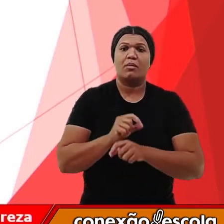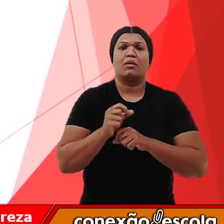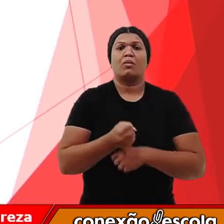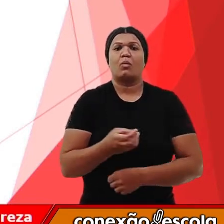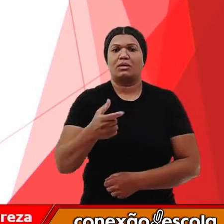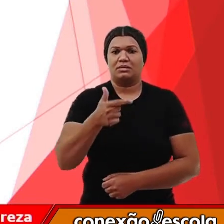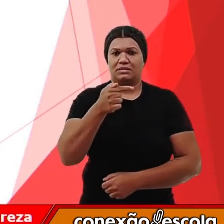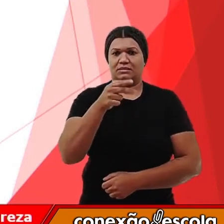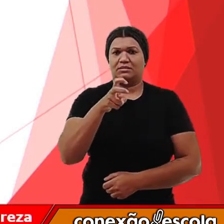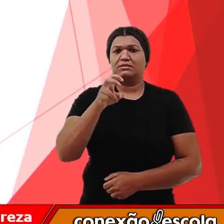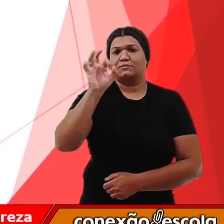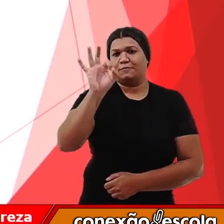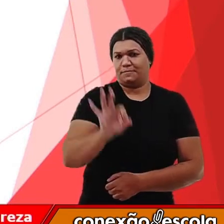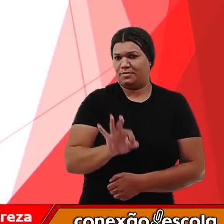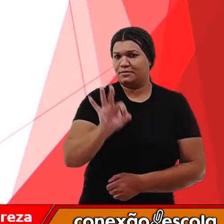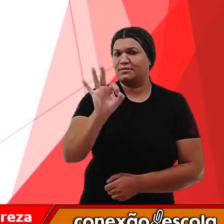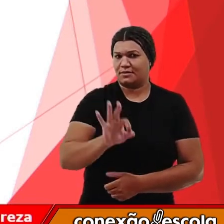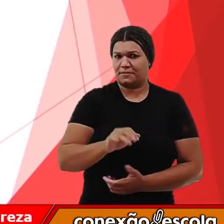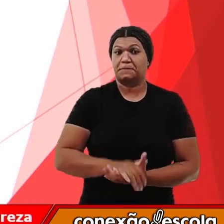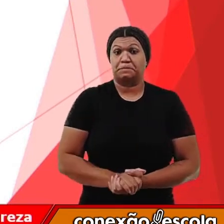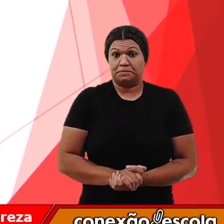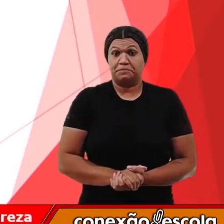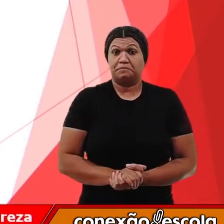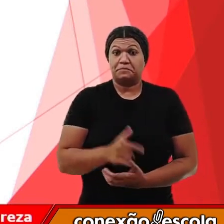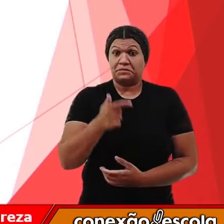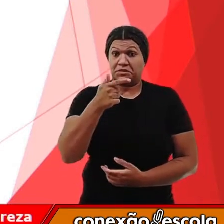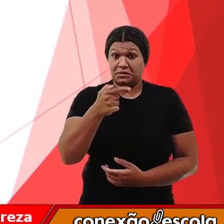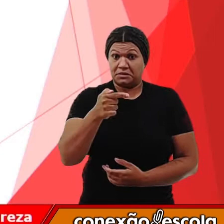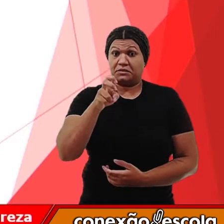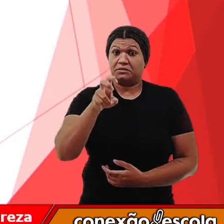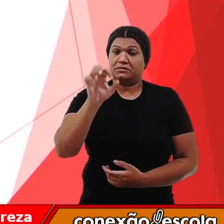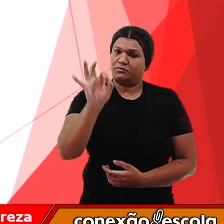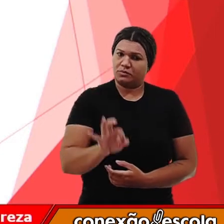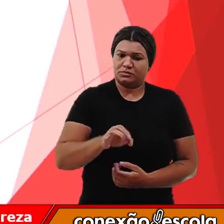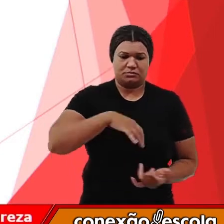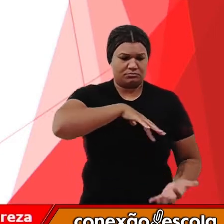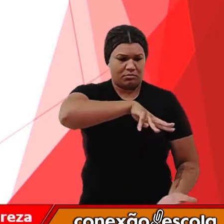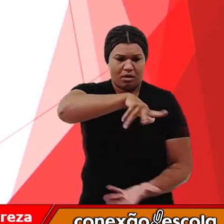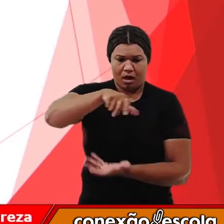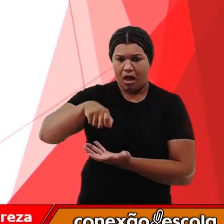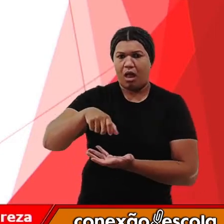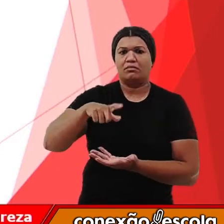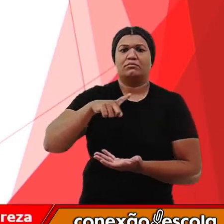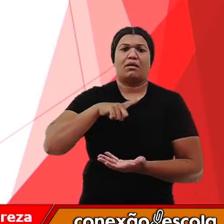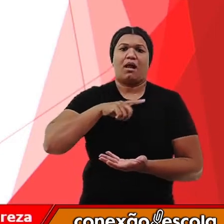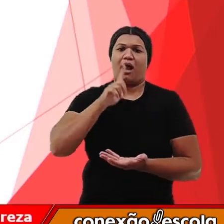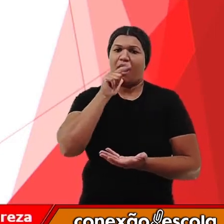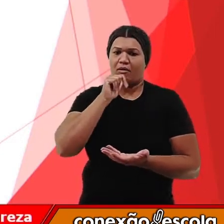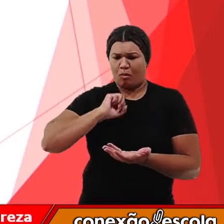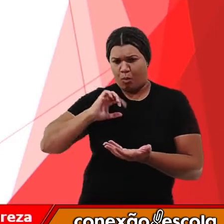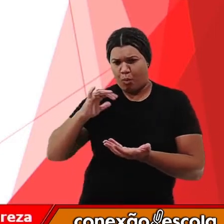75. Então, 75% do planeta é composto por água.